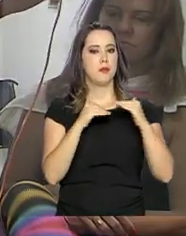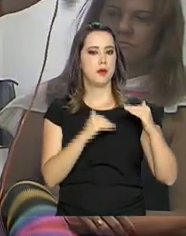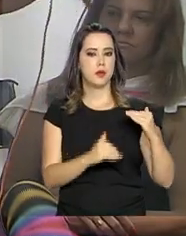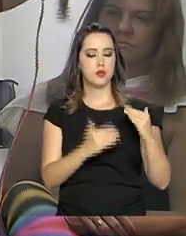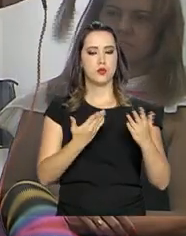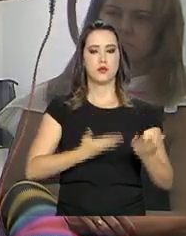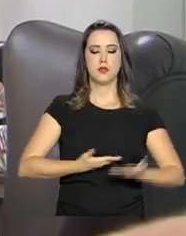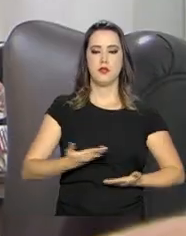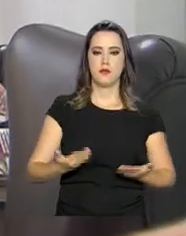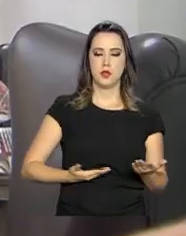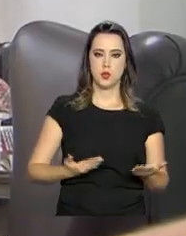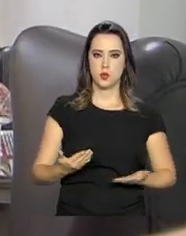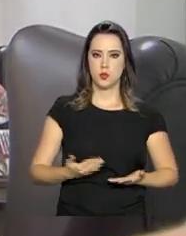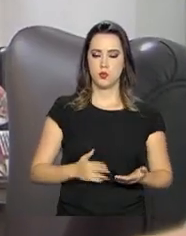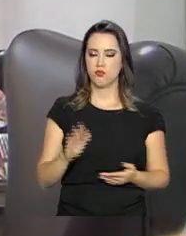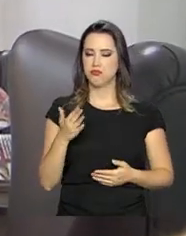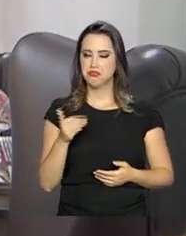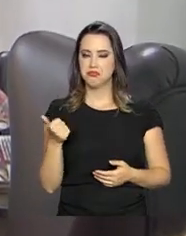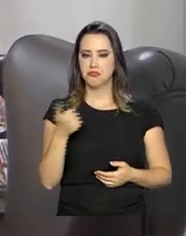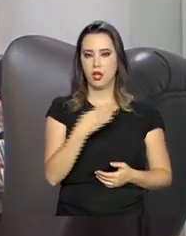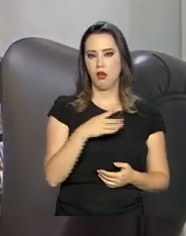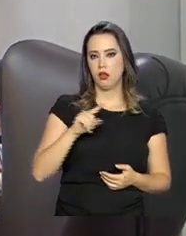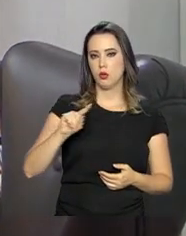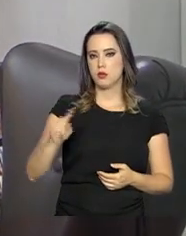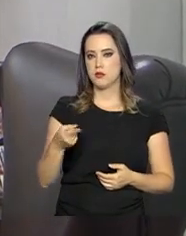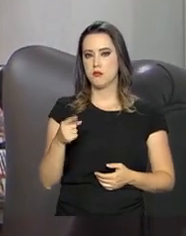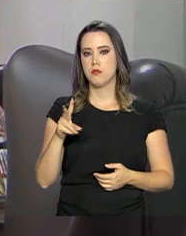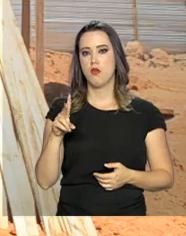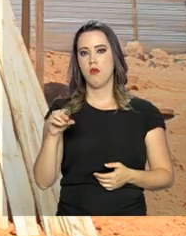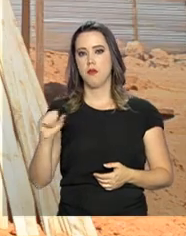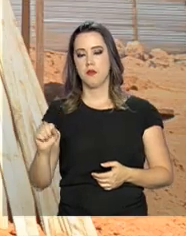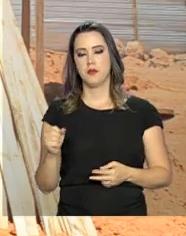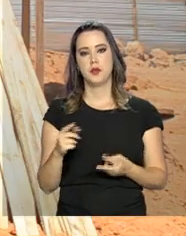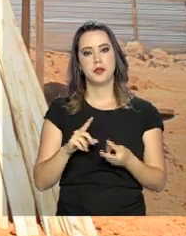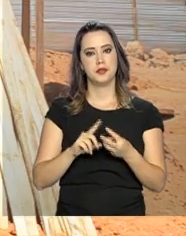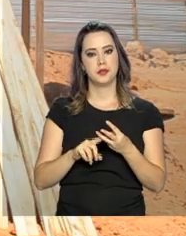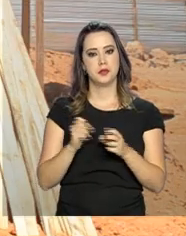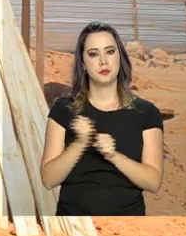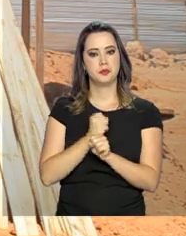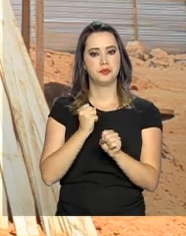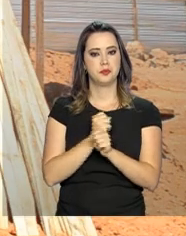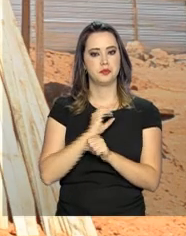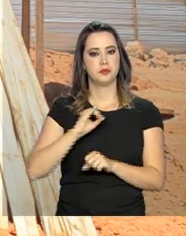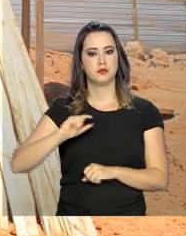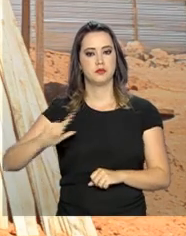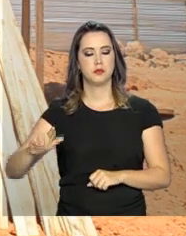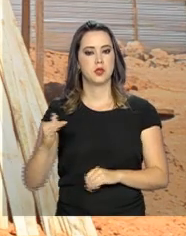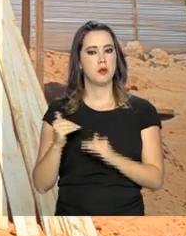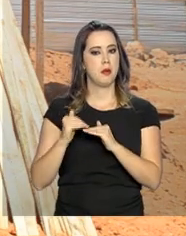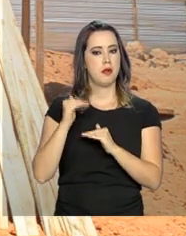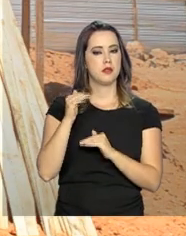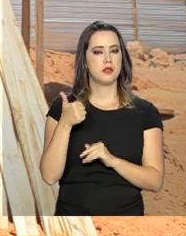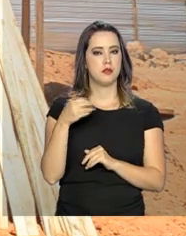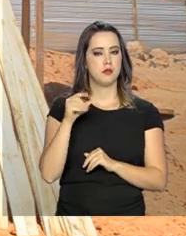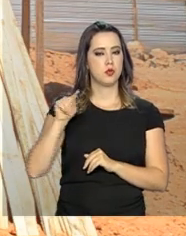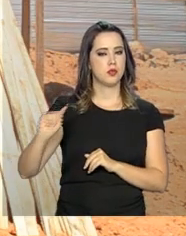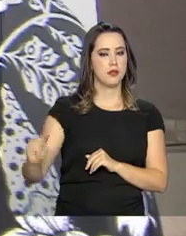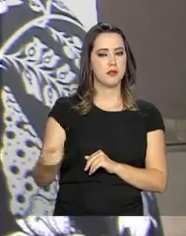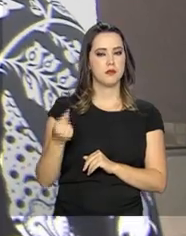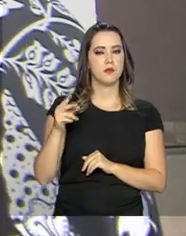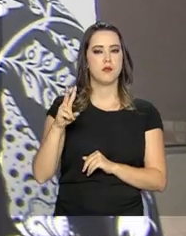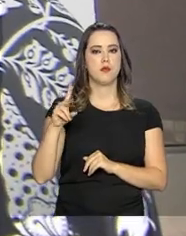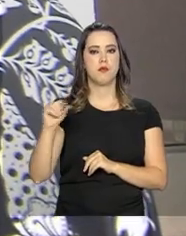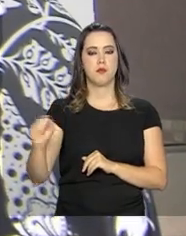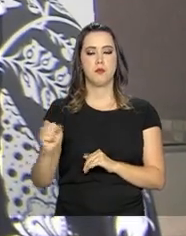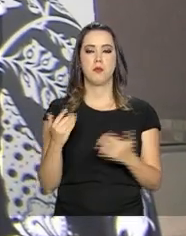setor de serviços, com cerca de 14 mil e 500 vagas, e a construção civil, com pouco mais de 10 mil vagas.